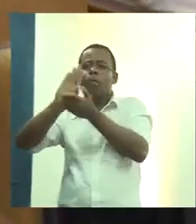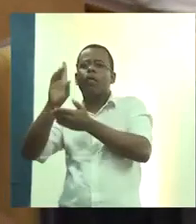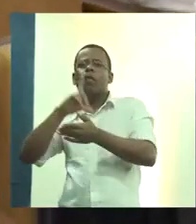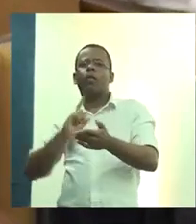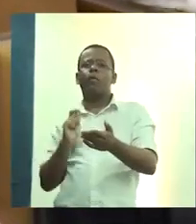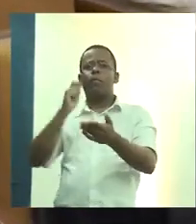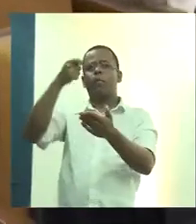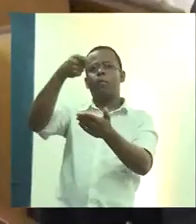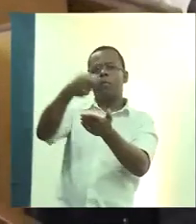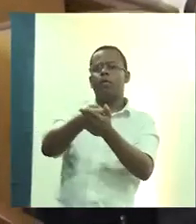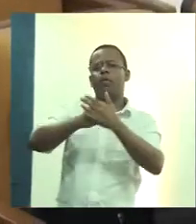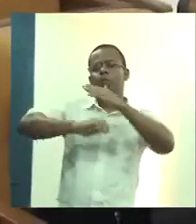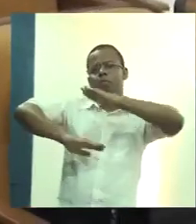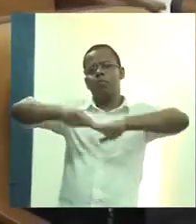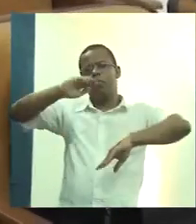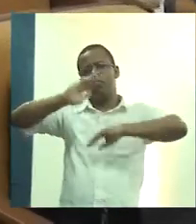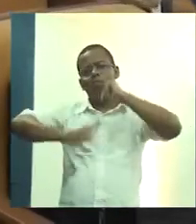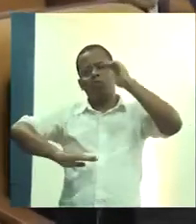profissionais.